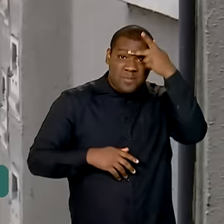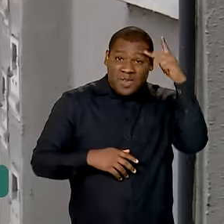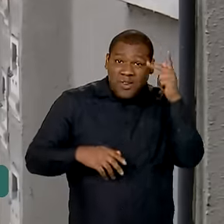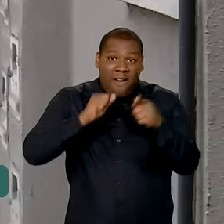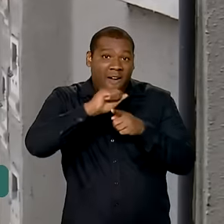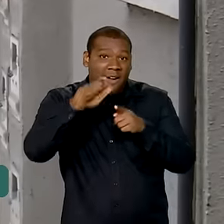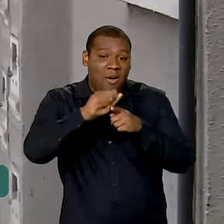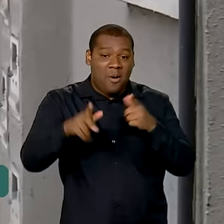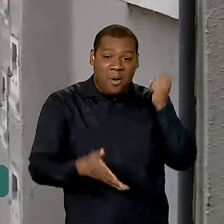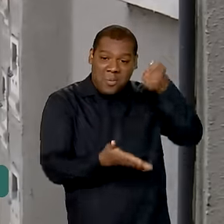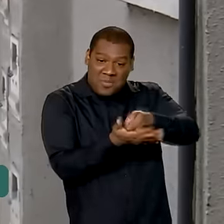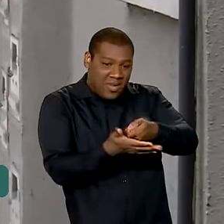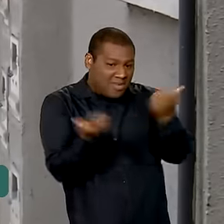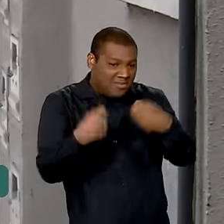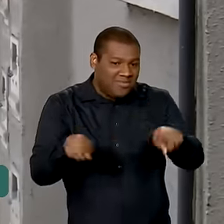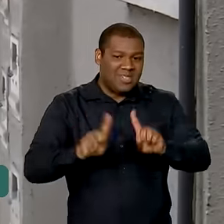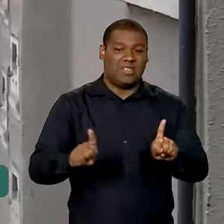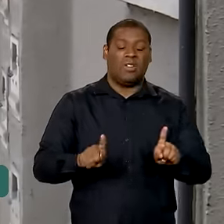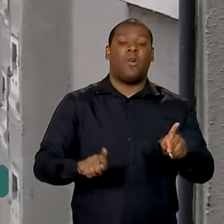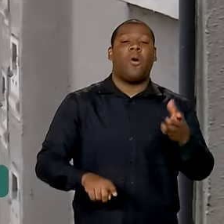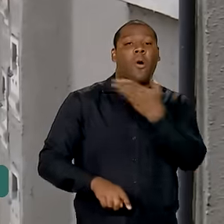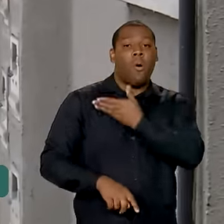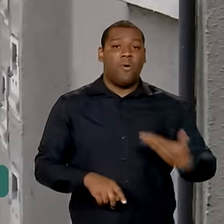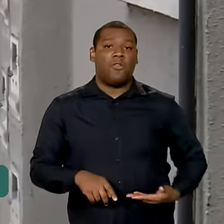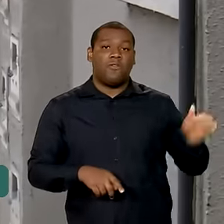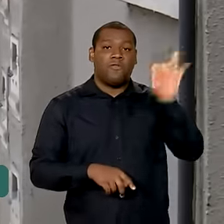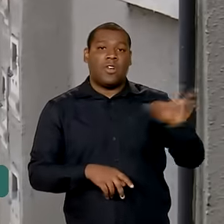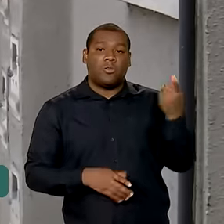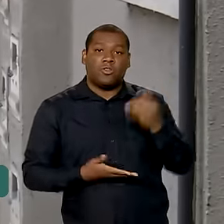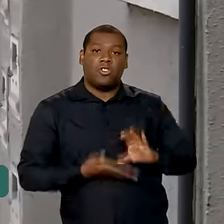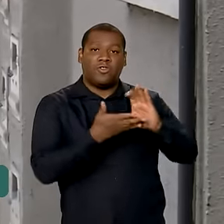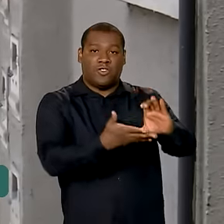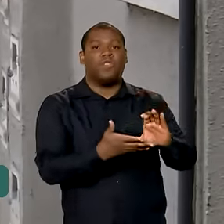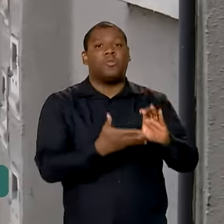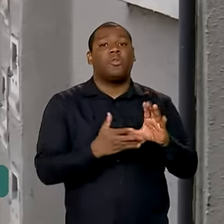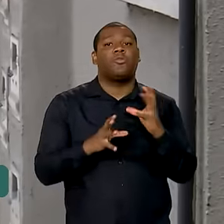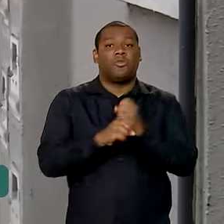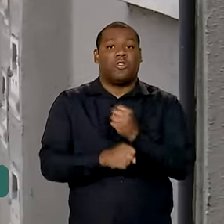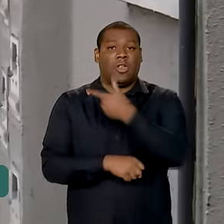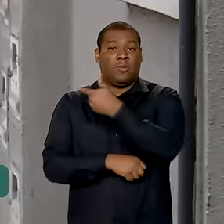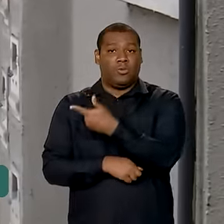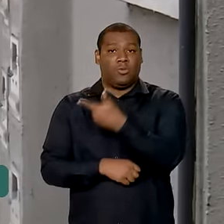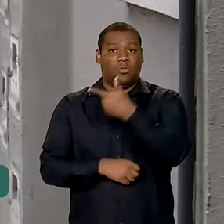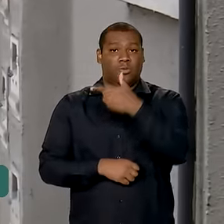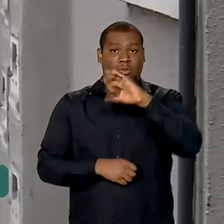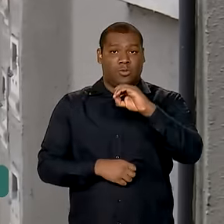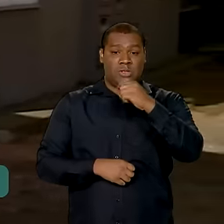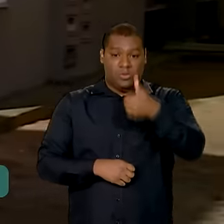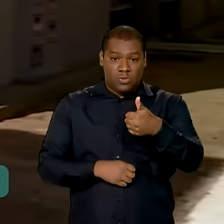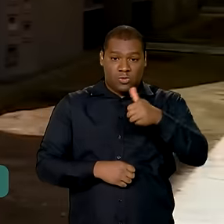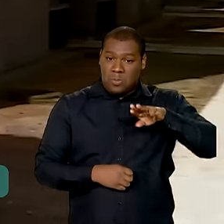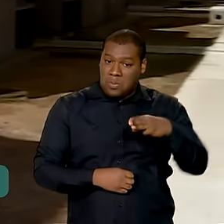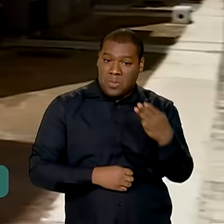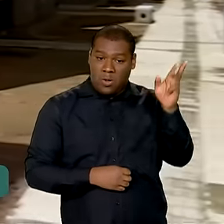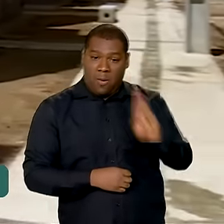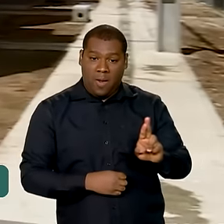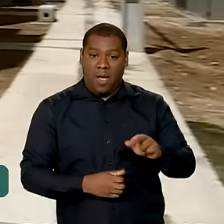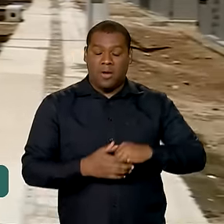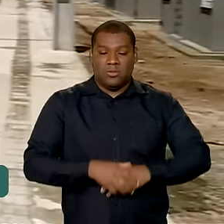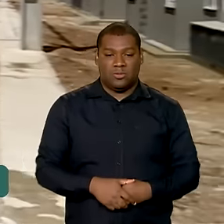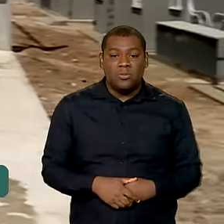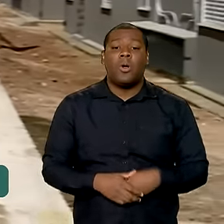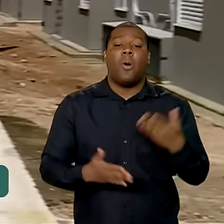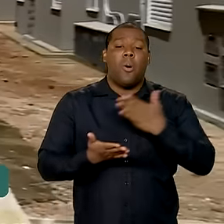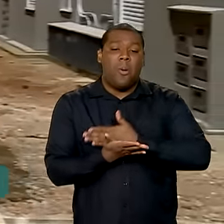pagar as prestações. O investimento total no empreendimento foi de 201 milhões de reais. Contratado em